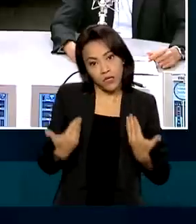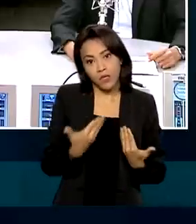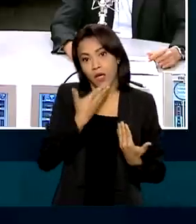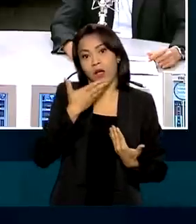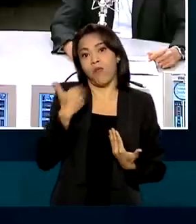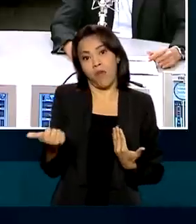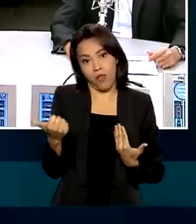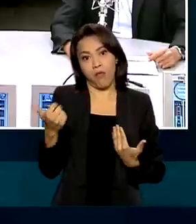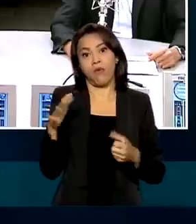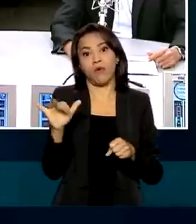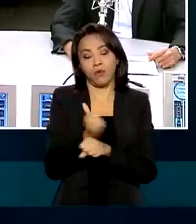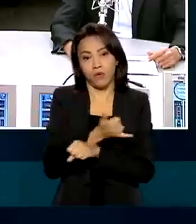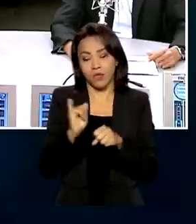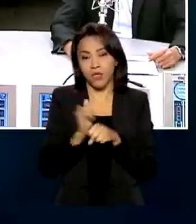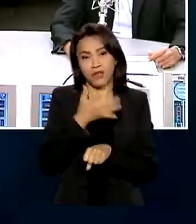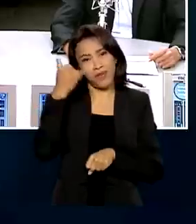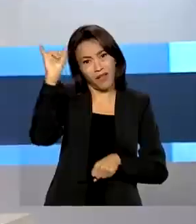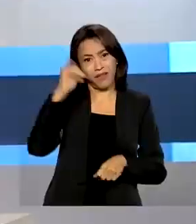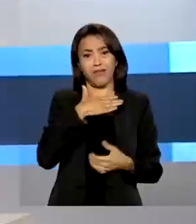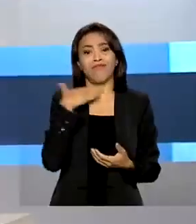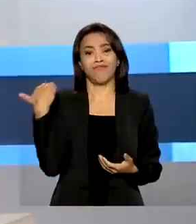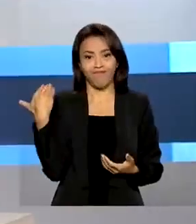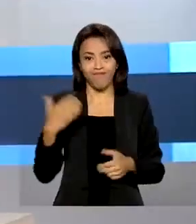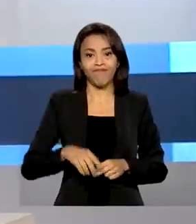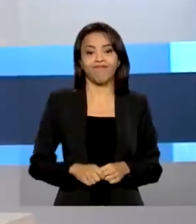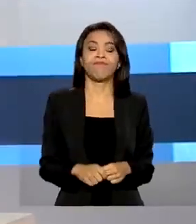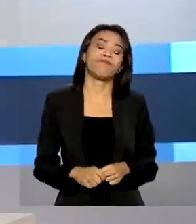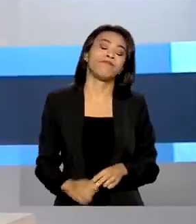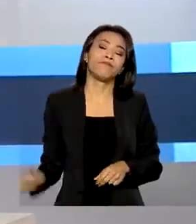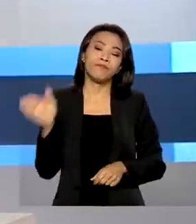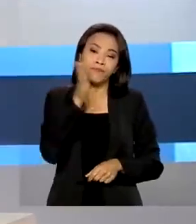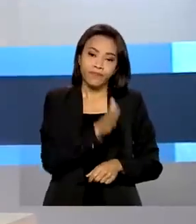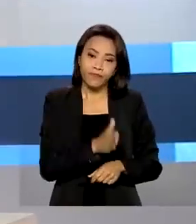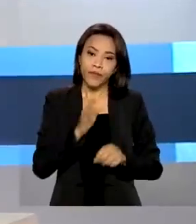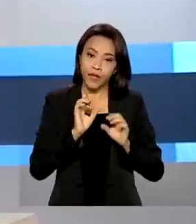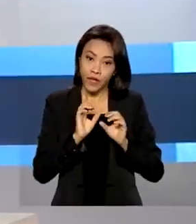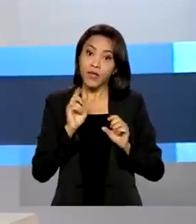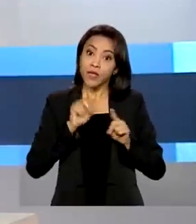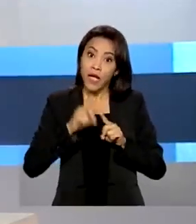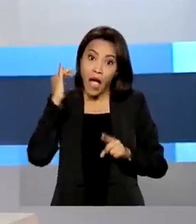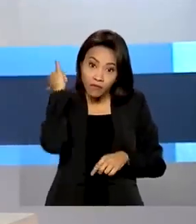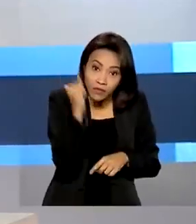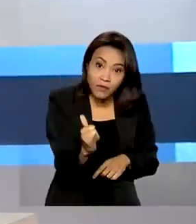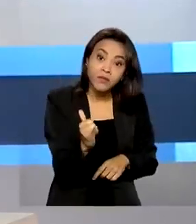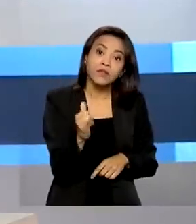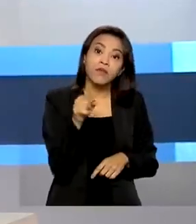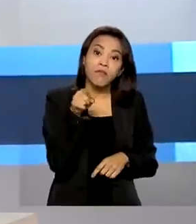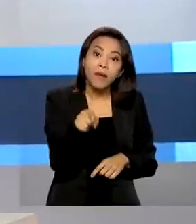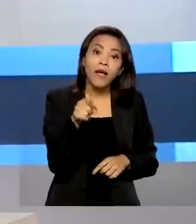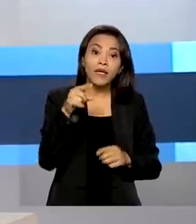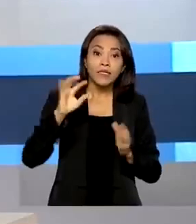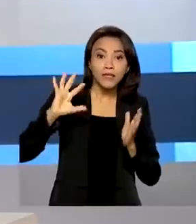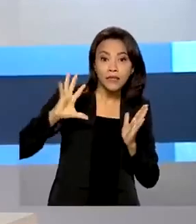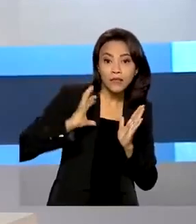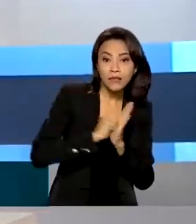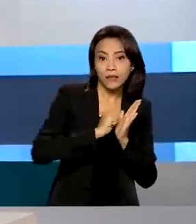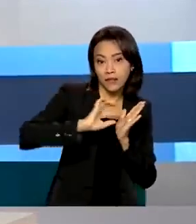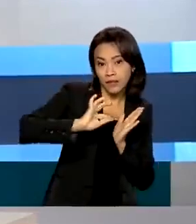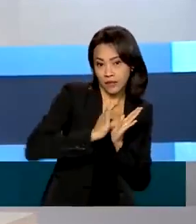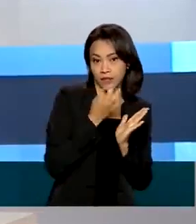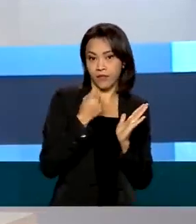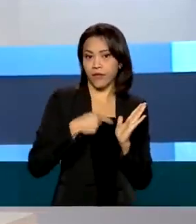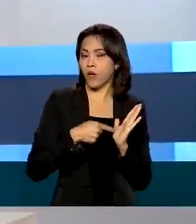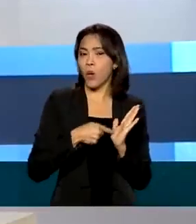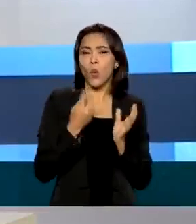medida de prevenção para se evitar mortes. E reforçando, para se inscrever nos serviços de alerta da Defesa Civil,